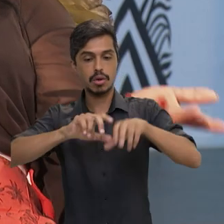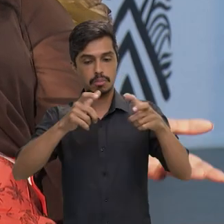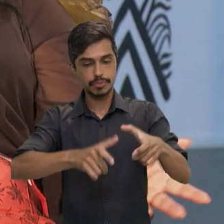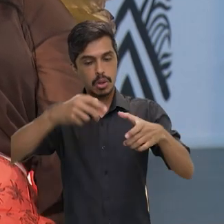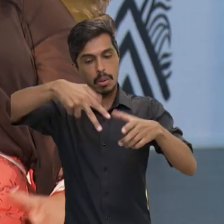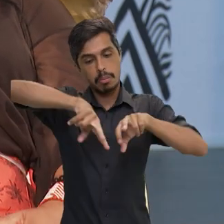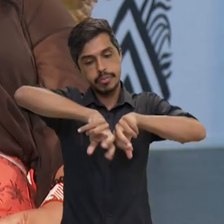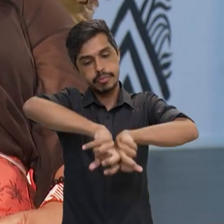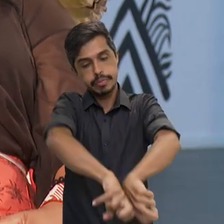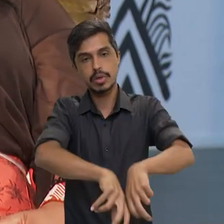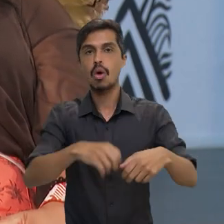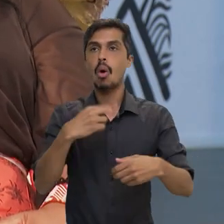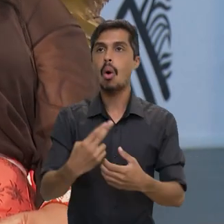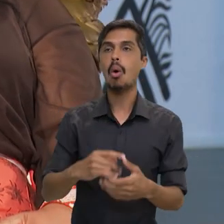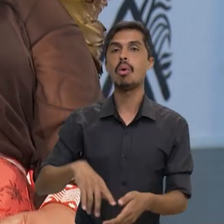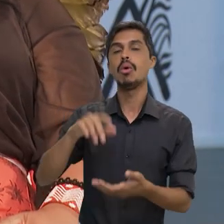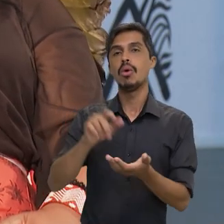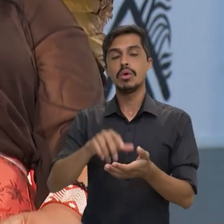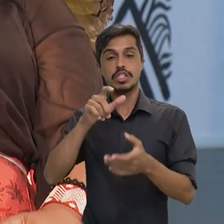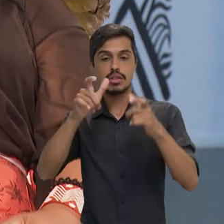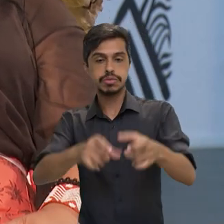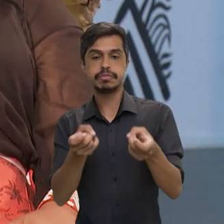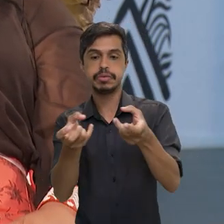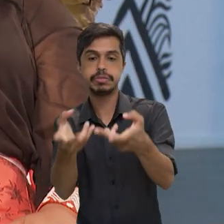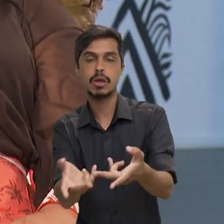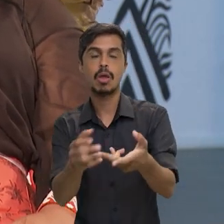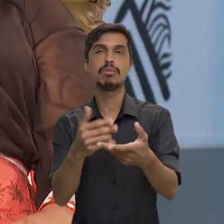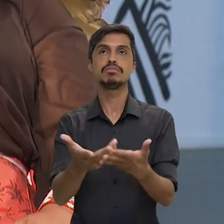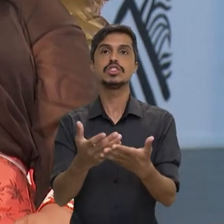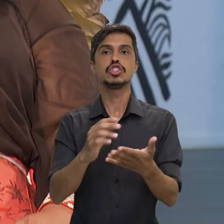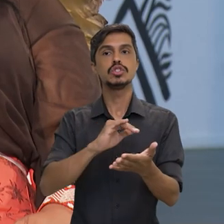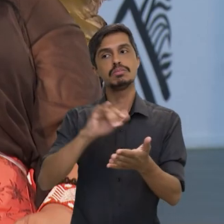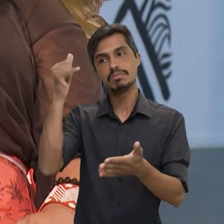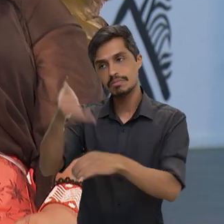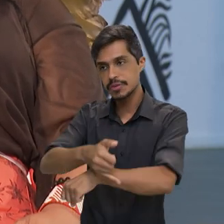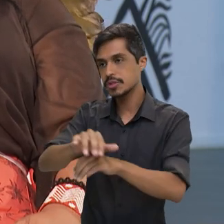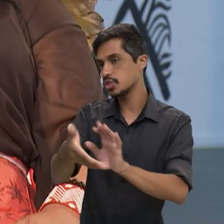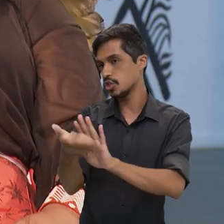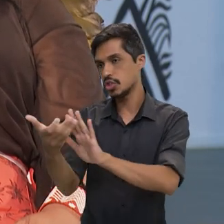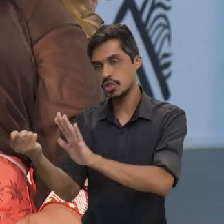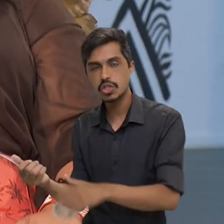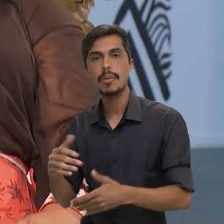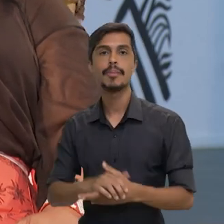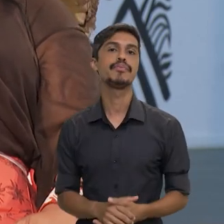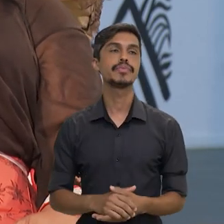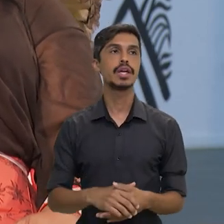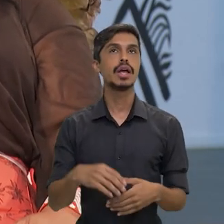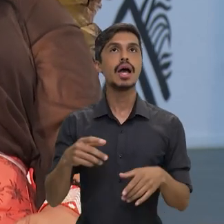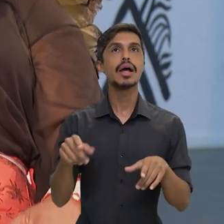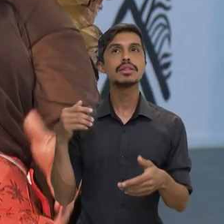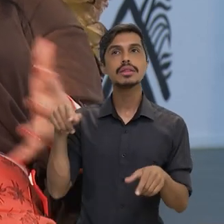mineral, seja o grileiro de terra, né? E seja esses que até